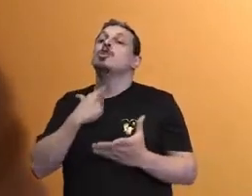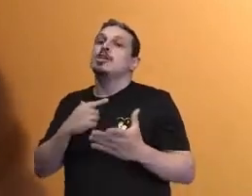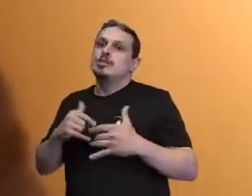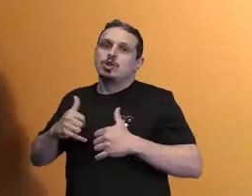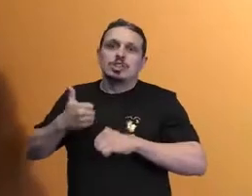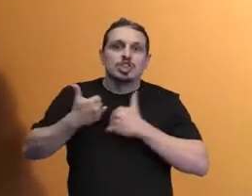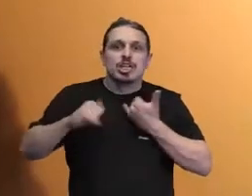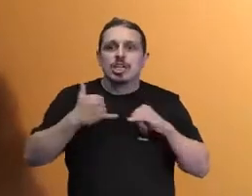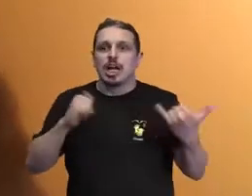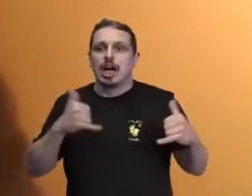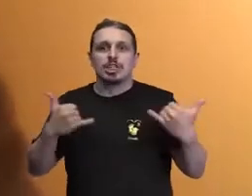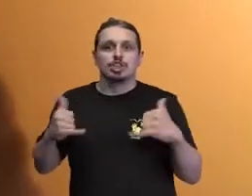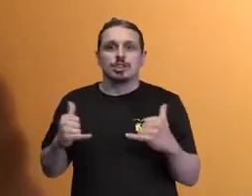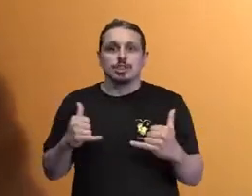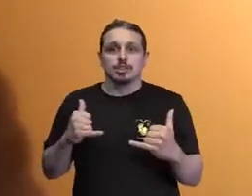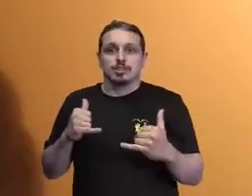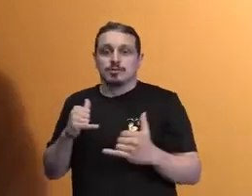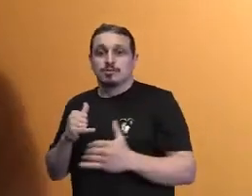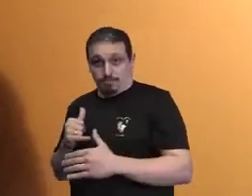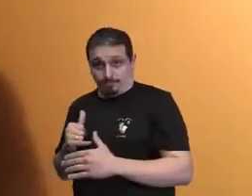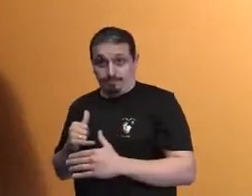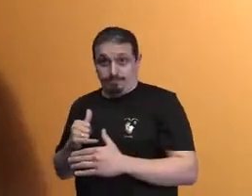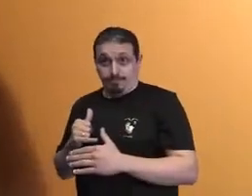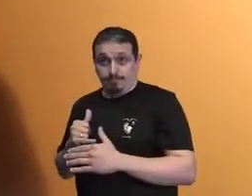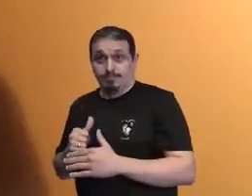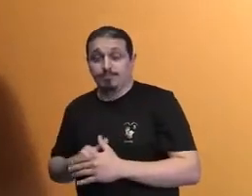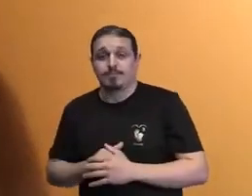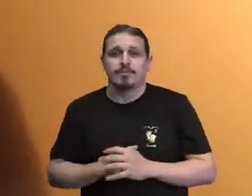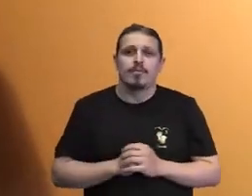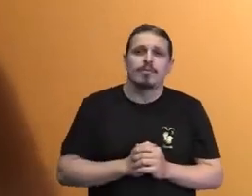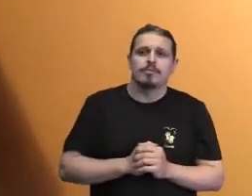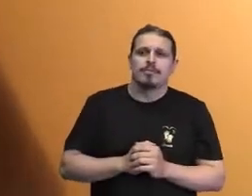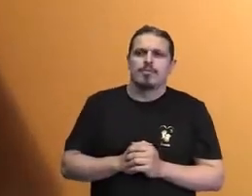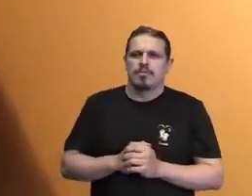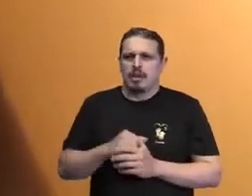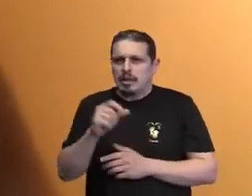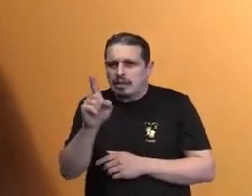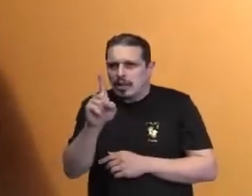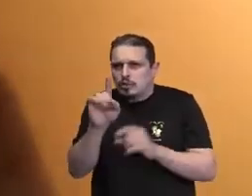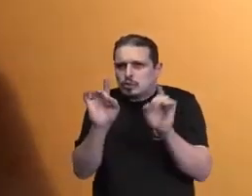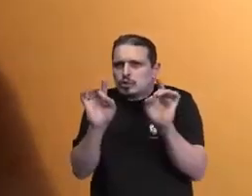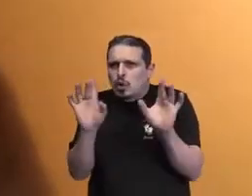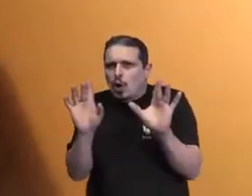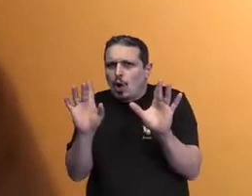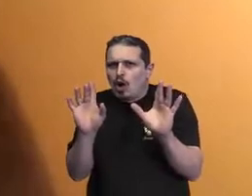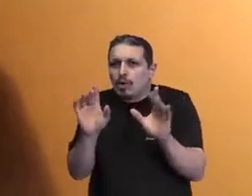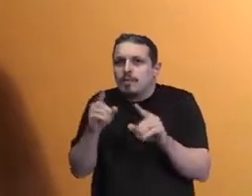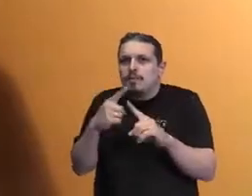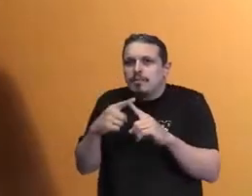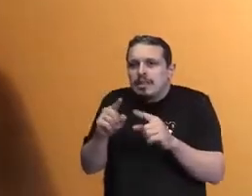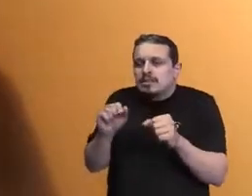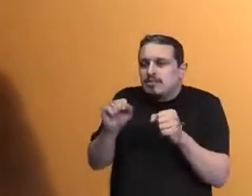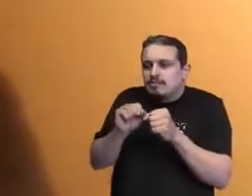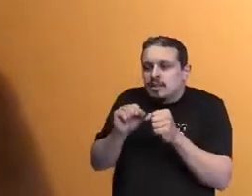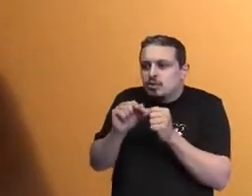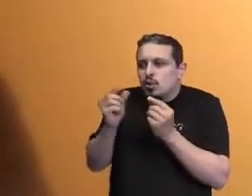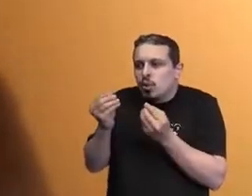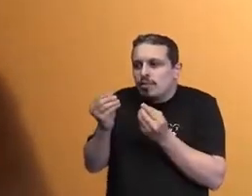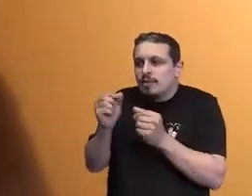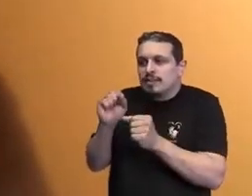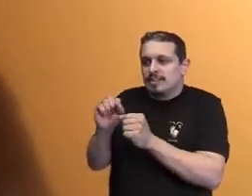chama de um esforço dedicado. Mas não é suficiente, é preciso uma estrutura de apoio, é preciso